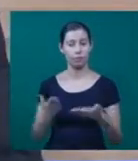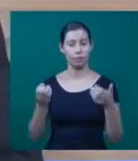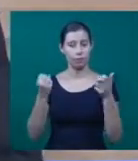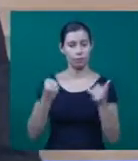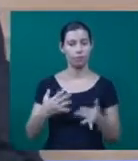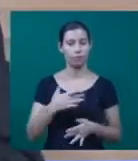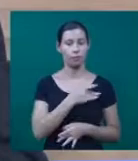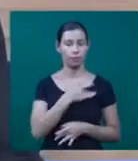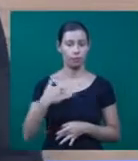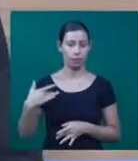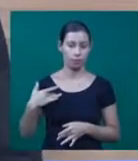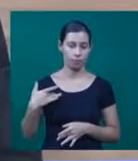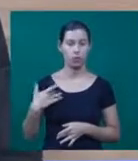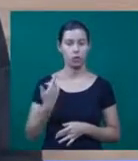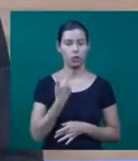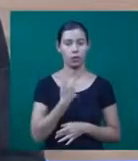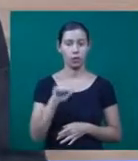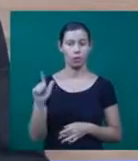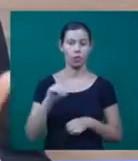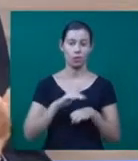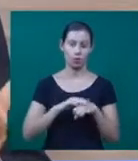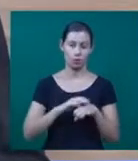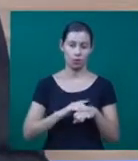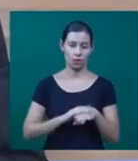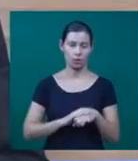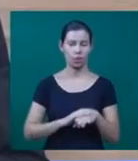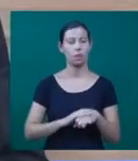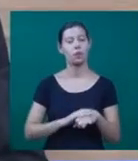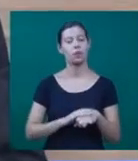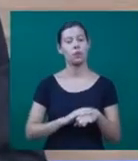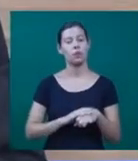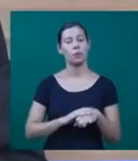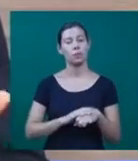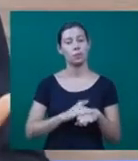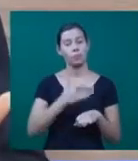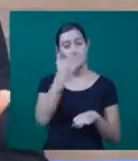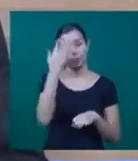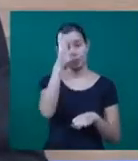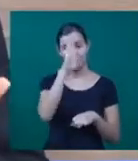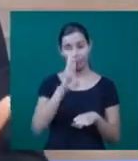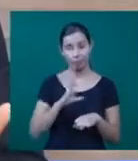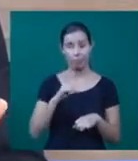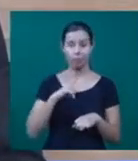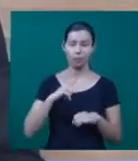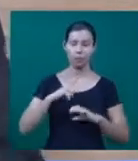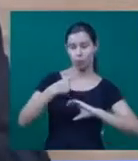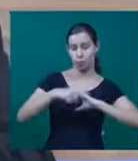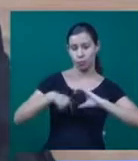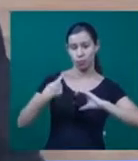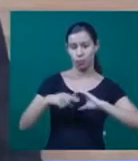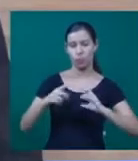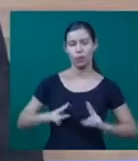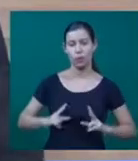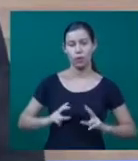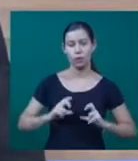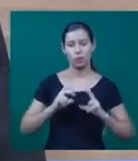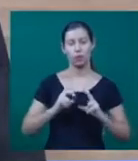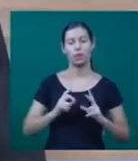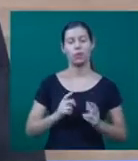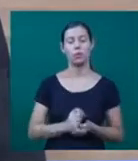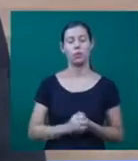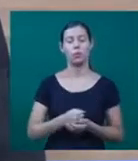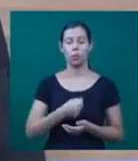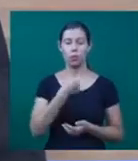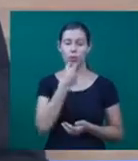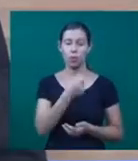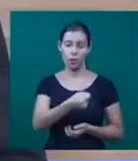de saúde, só que agora de uma doença que está cada vez mais comum entre os brasileiros e a população mundial, é o câncer. Recentemente, um apresentador de